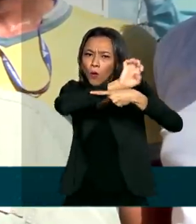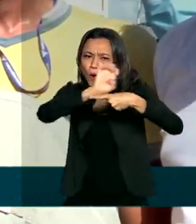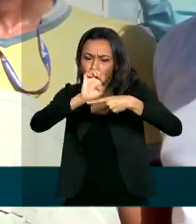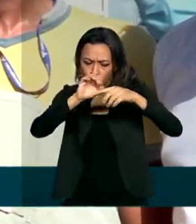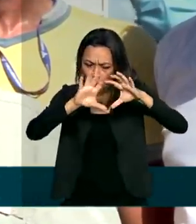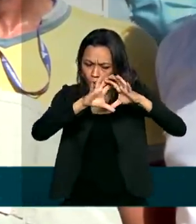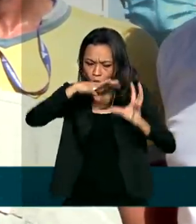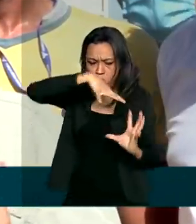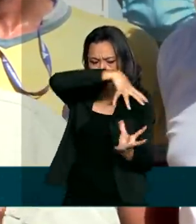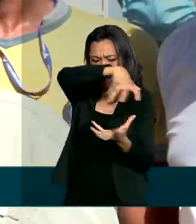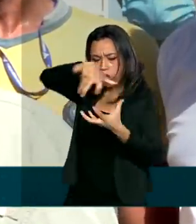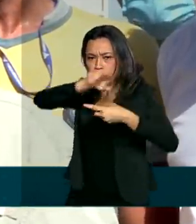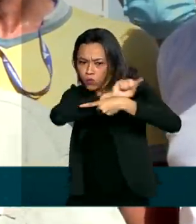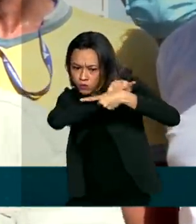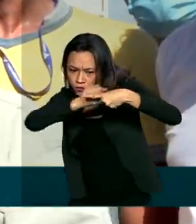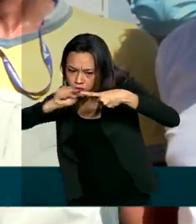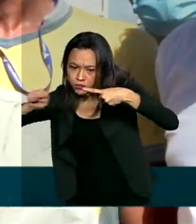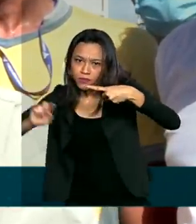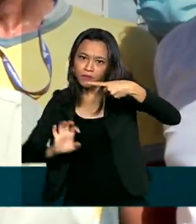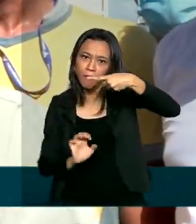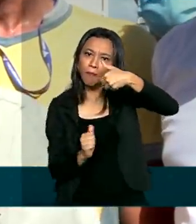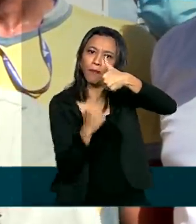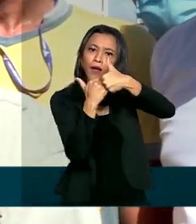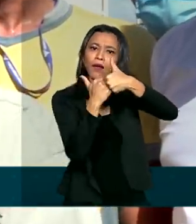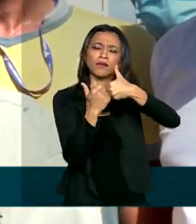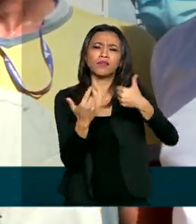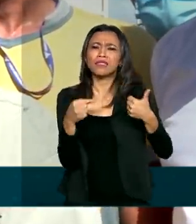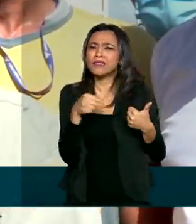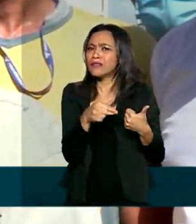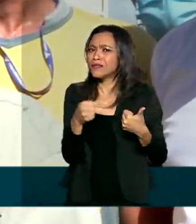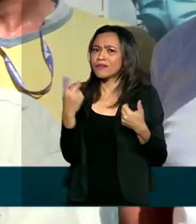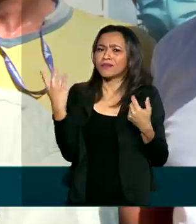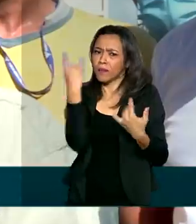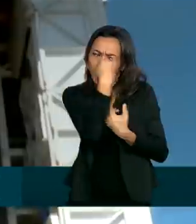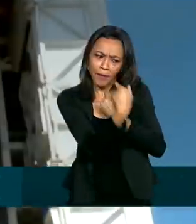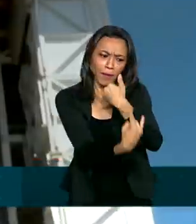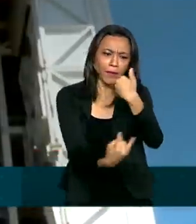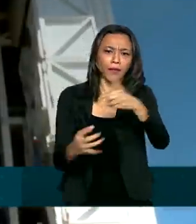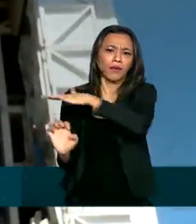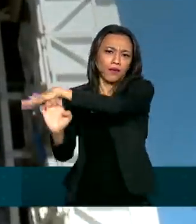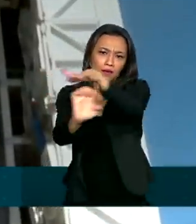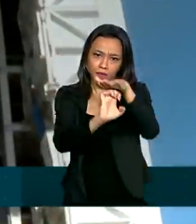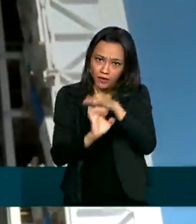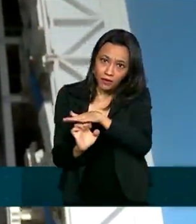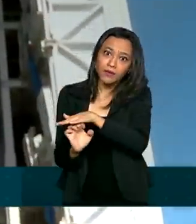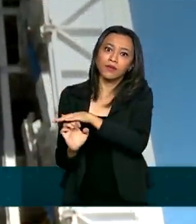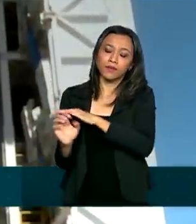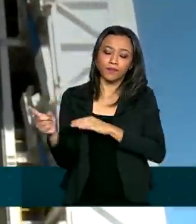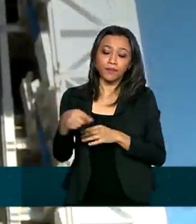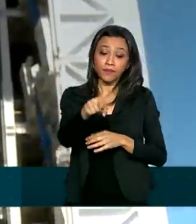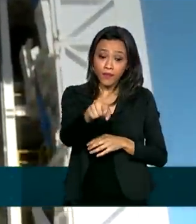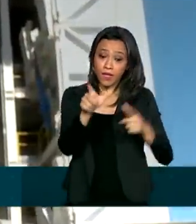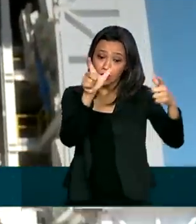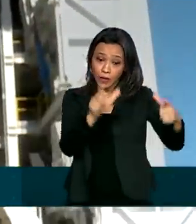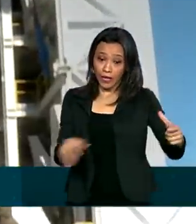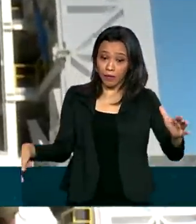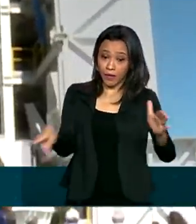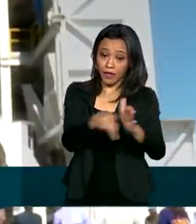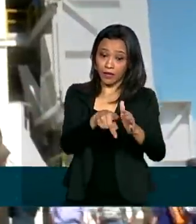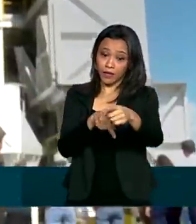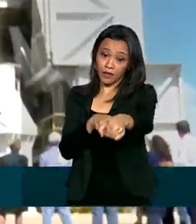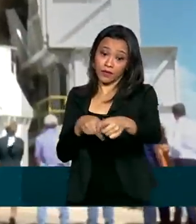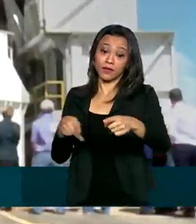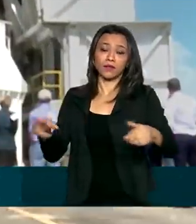temos uma infraestrutura básica formada que pode atrair empresas comerciais. A base, que pertence à Força Aérea Brasileira,